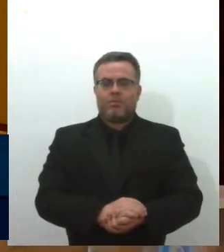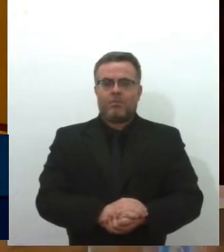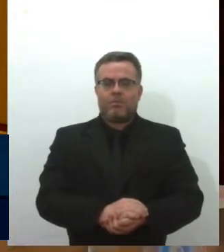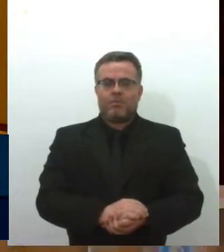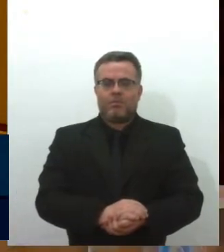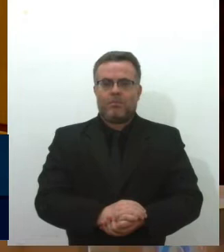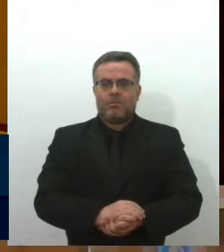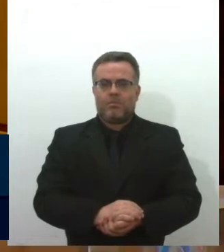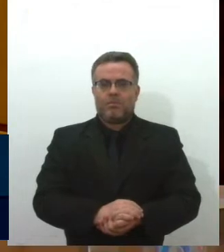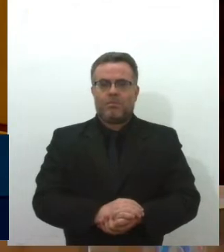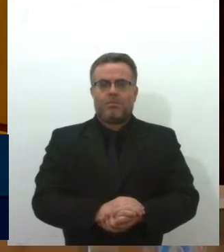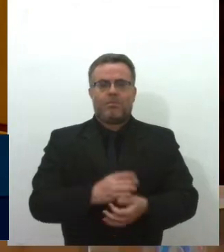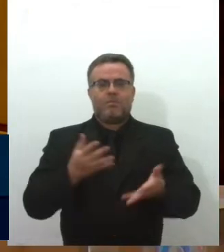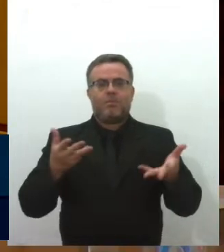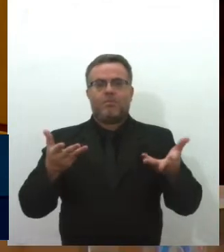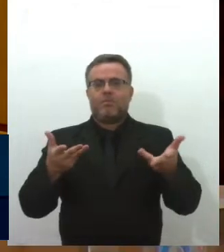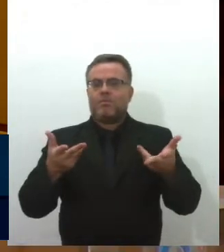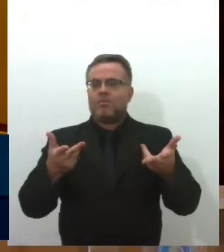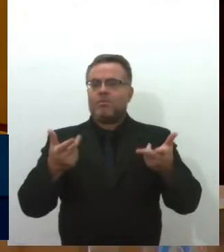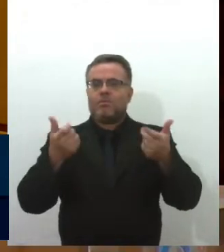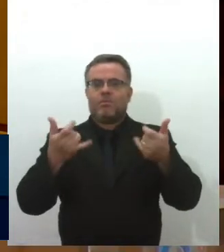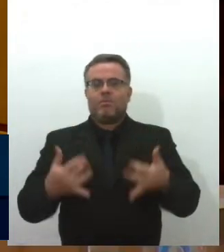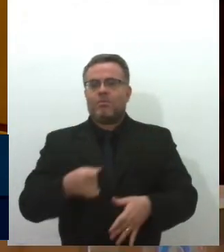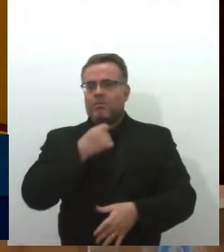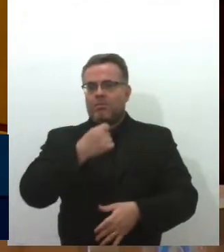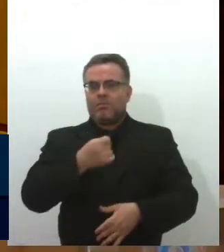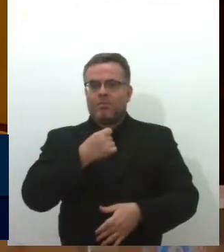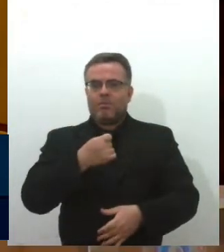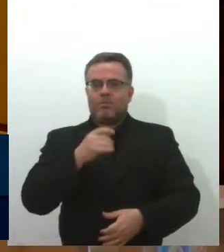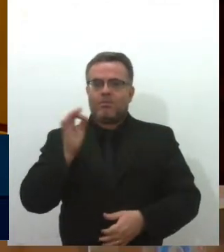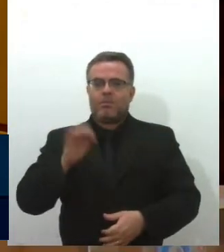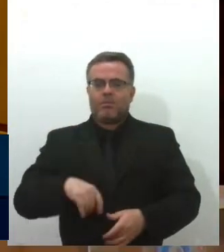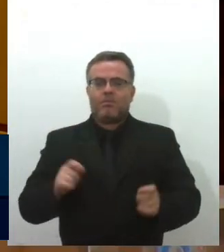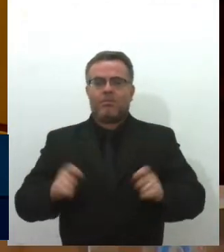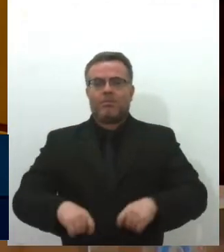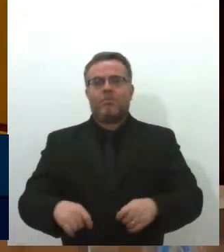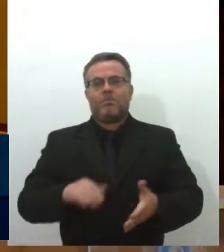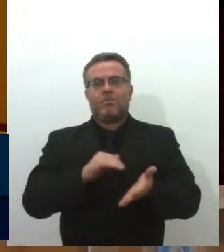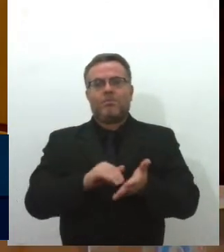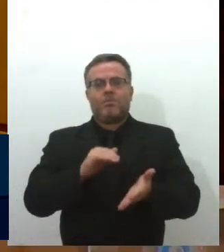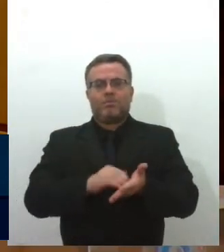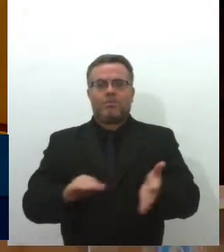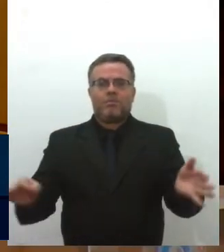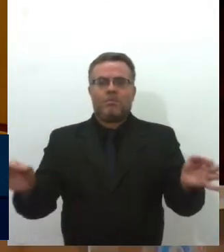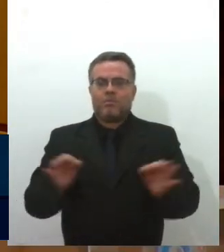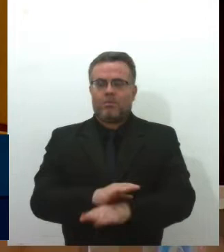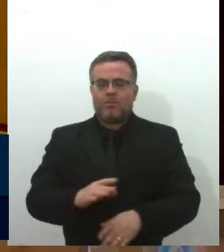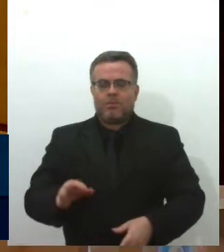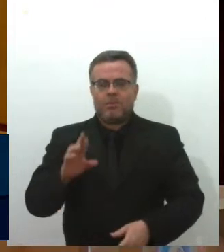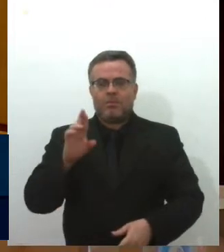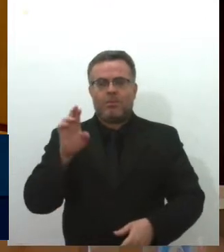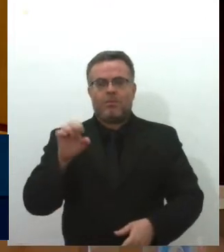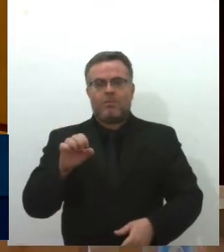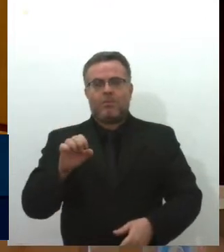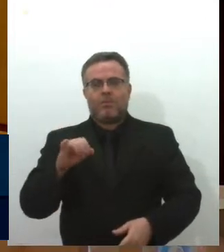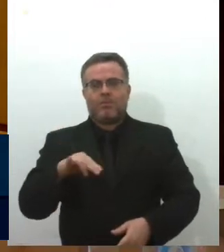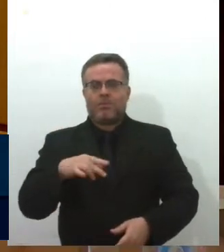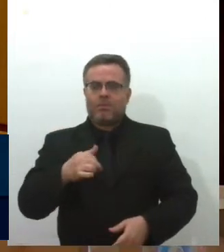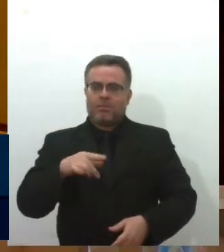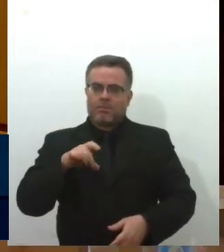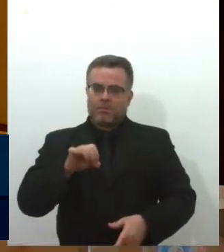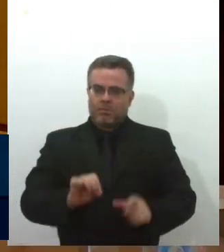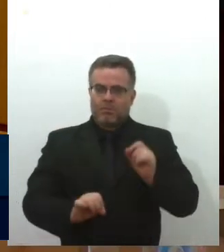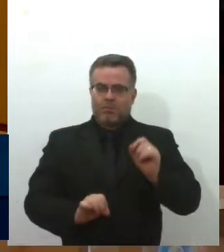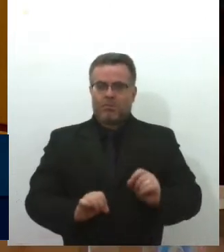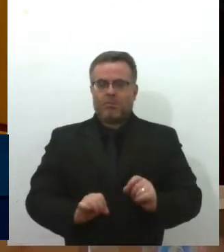Que belíssimo depoimento do secretário Reinaldo Prata, secretário de Saúde